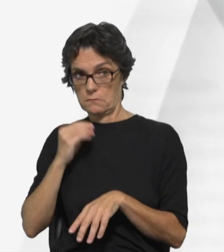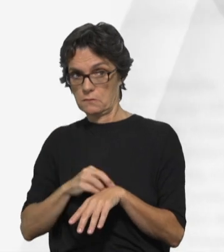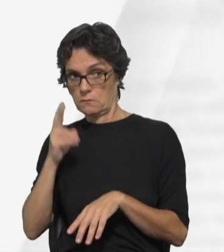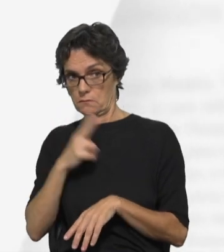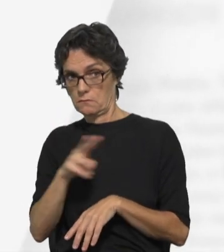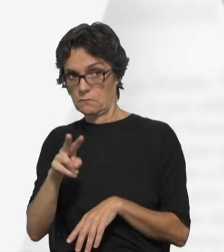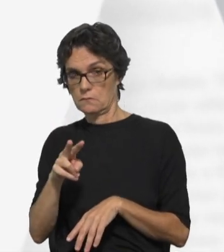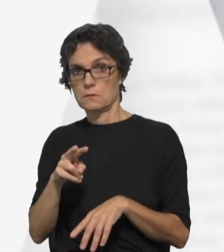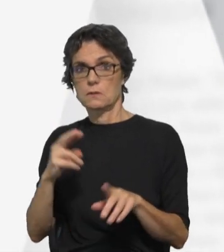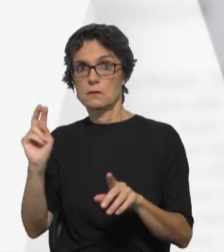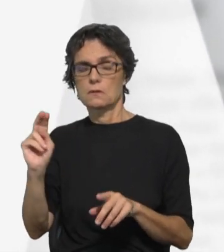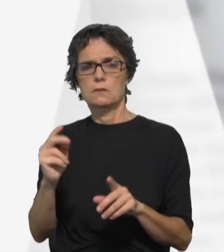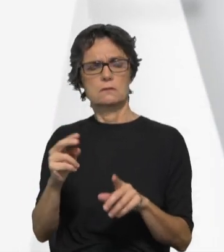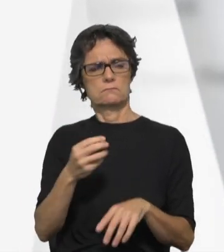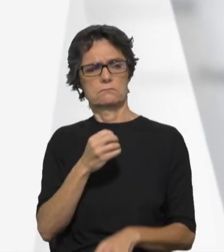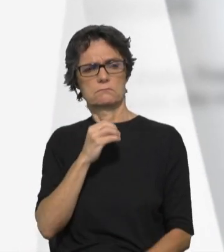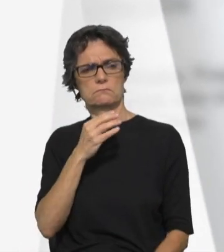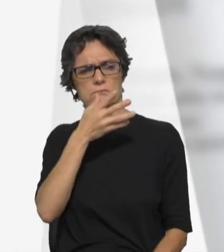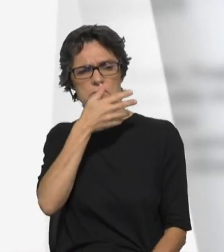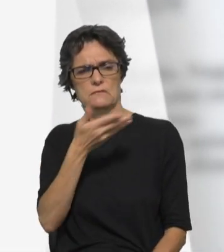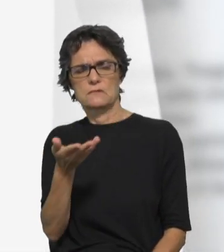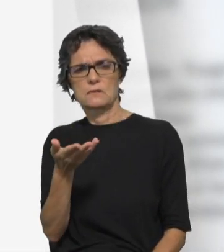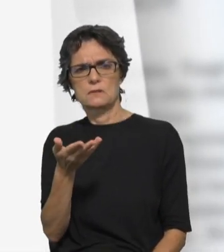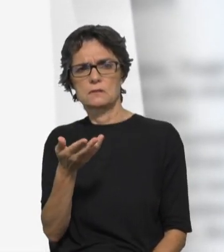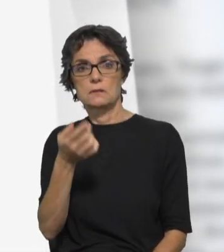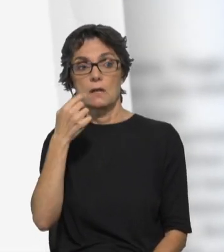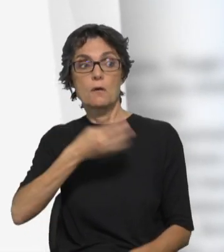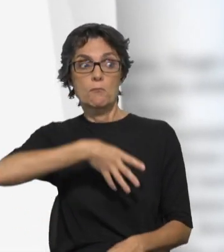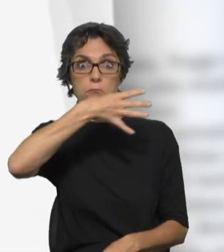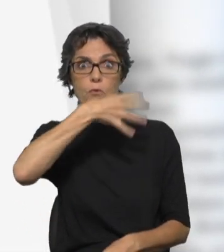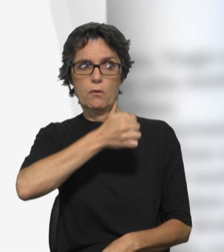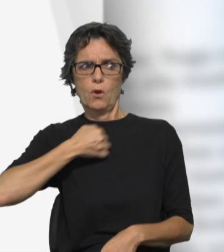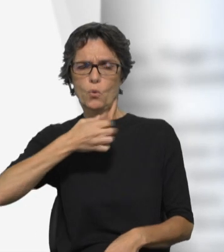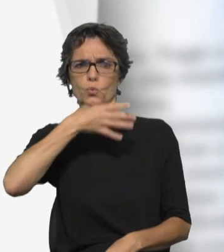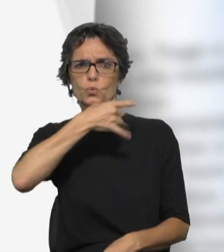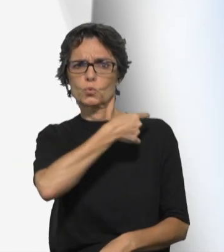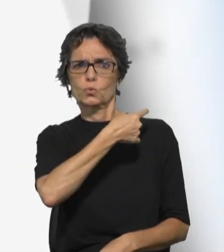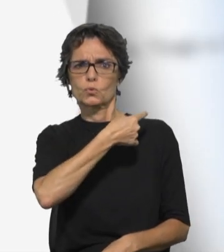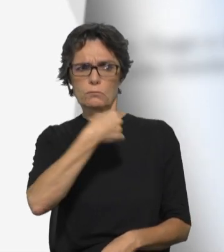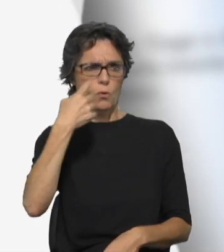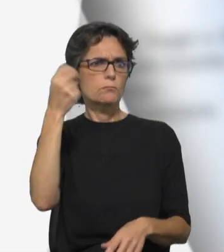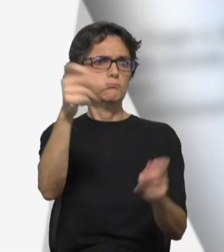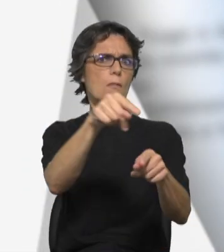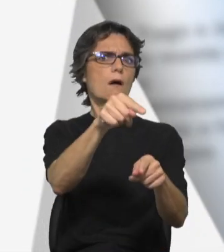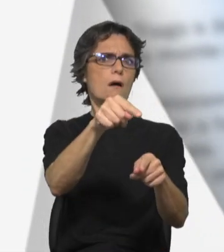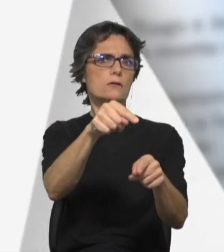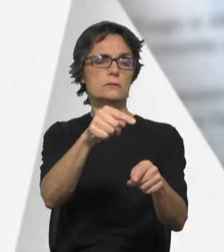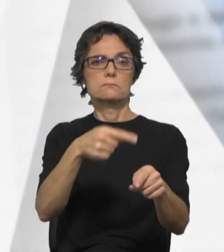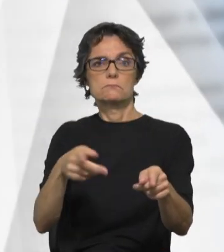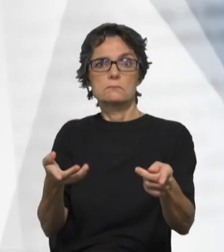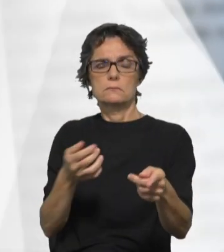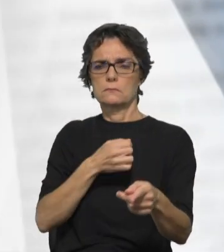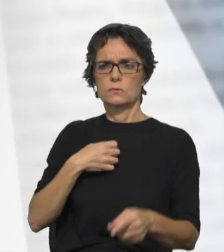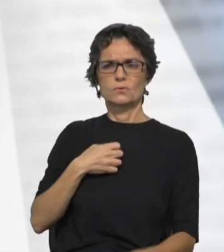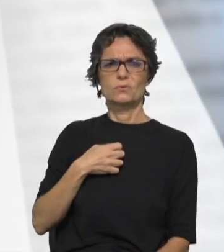os seus companheiros ficaram muito tristes e foram contar ao Senhor tudo o que havia sucedido. Então o